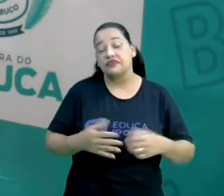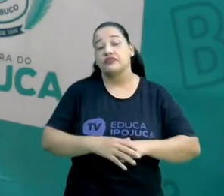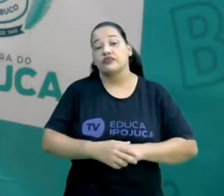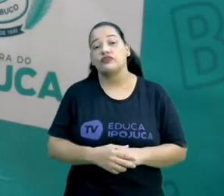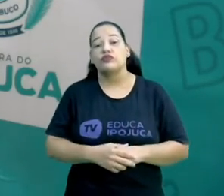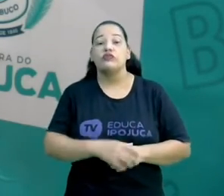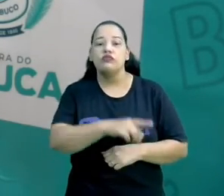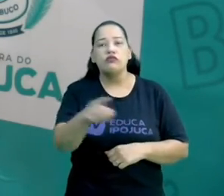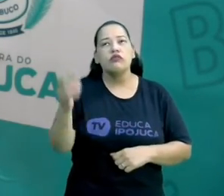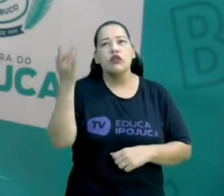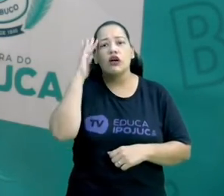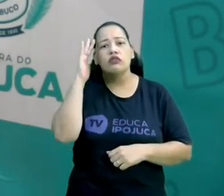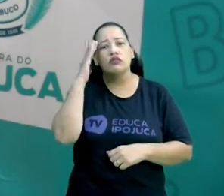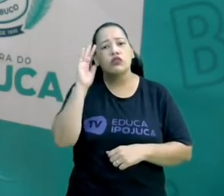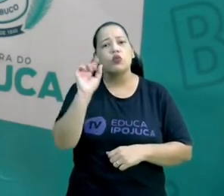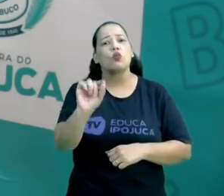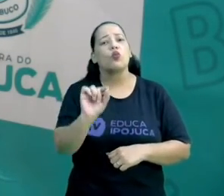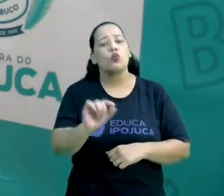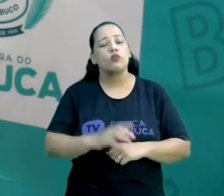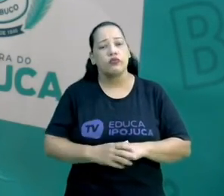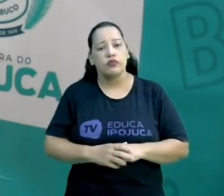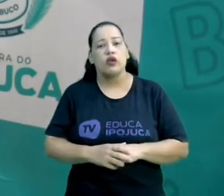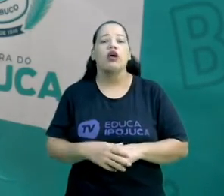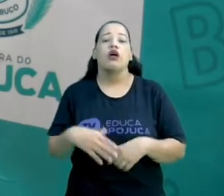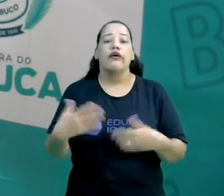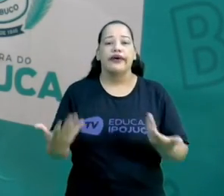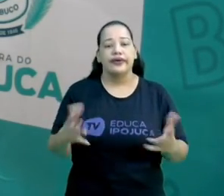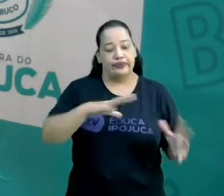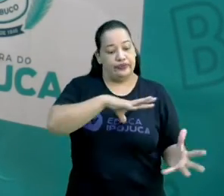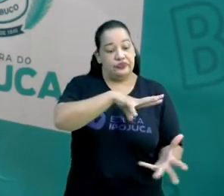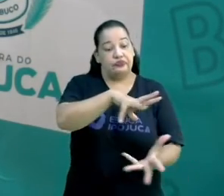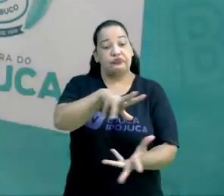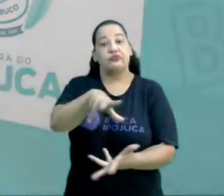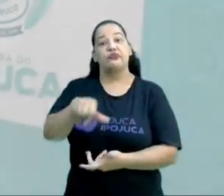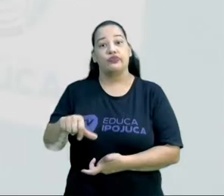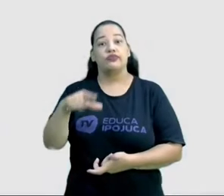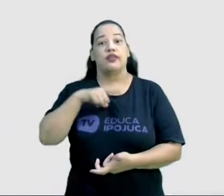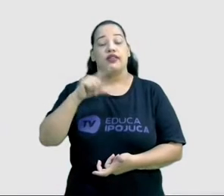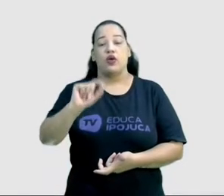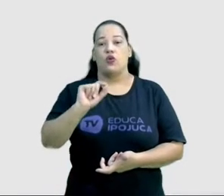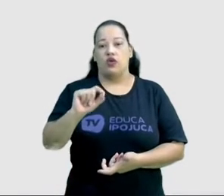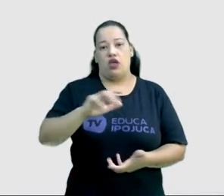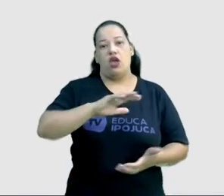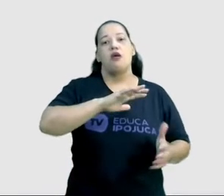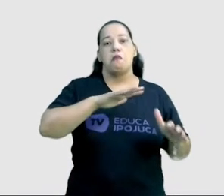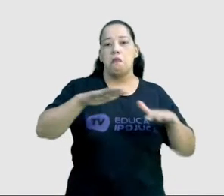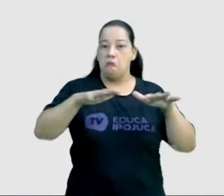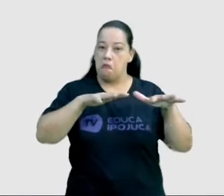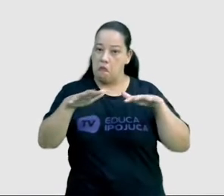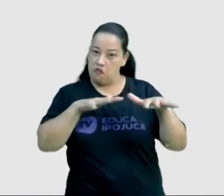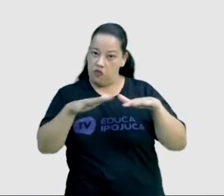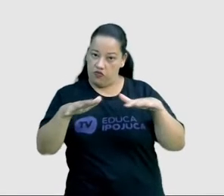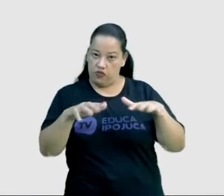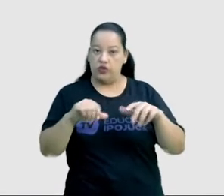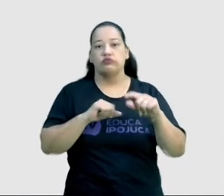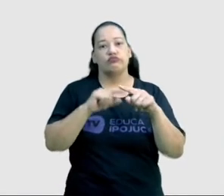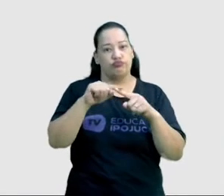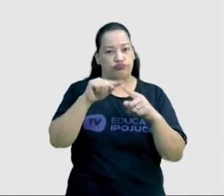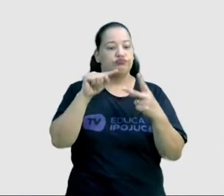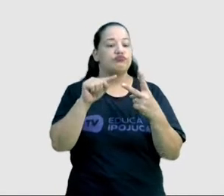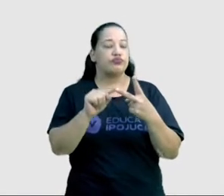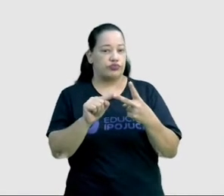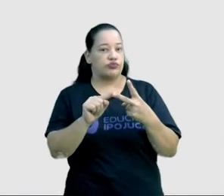coisa que a gente tem que entender é que o planeta Terra, ele tem determinados movimentos, que na verdade são dois.